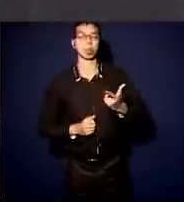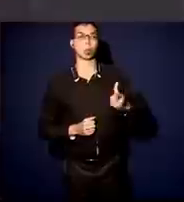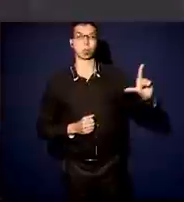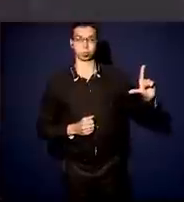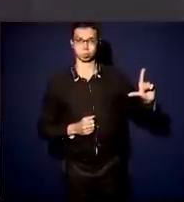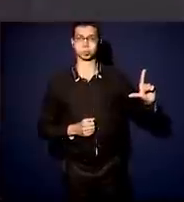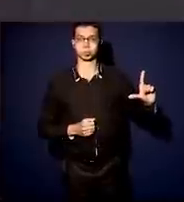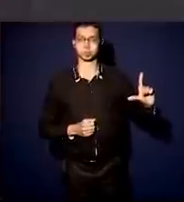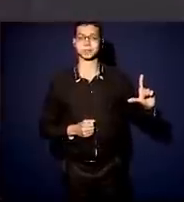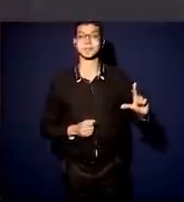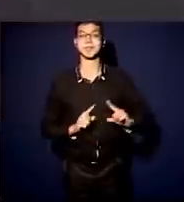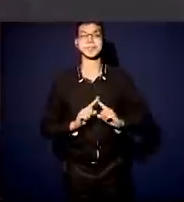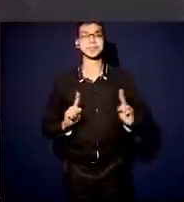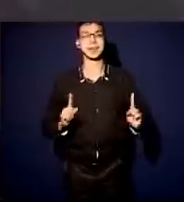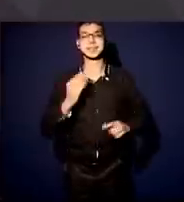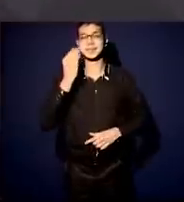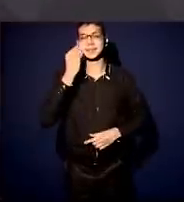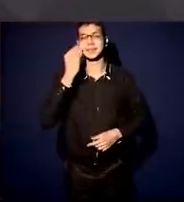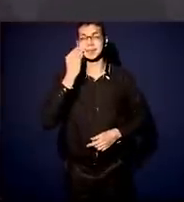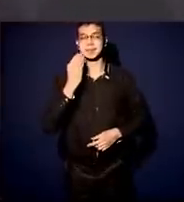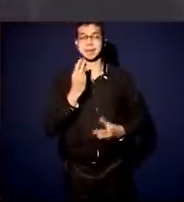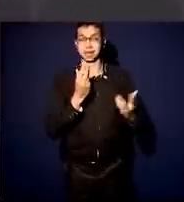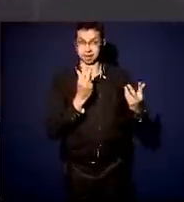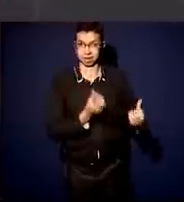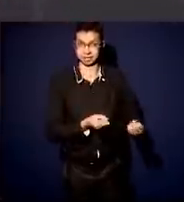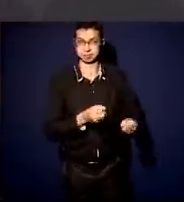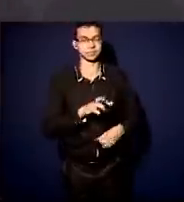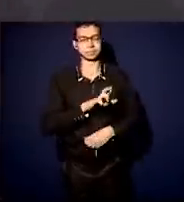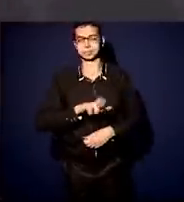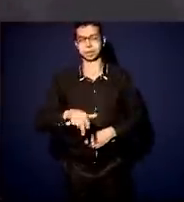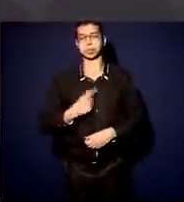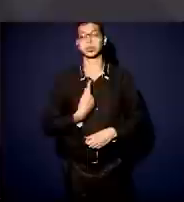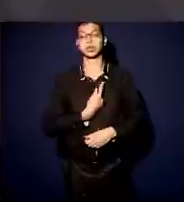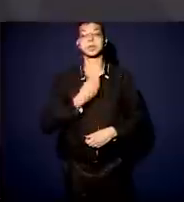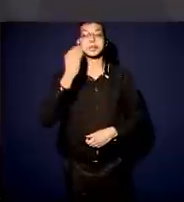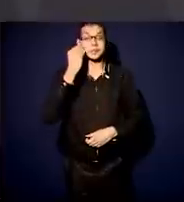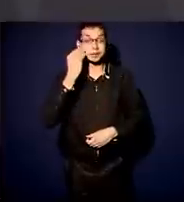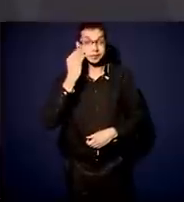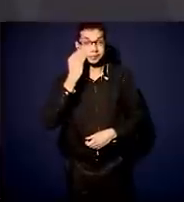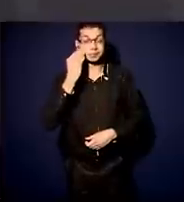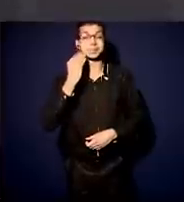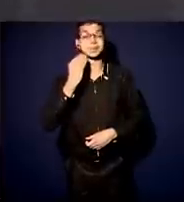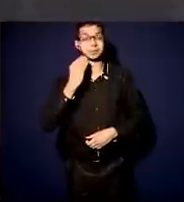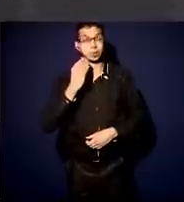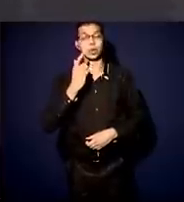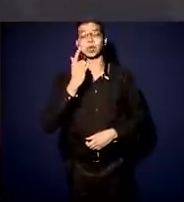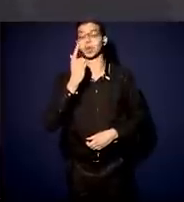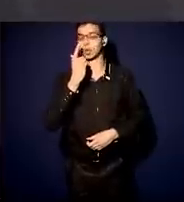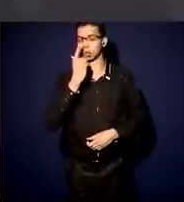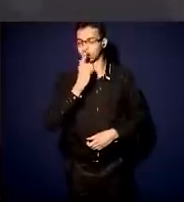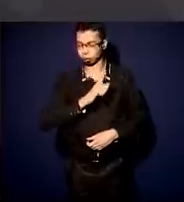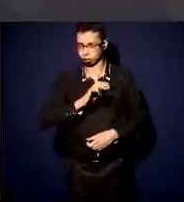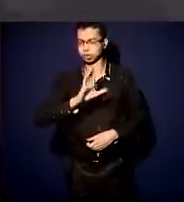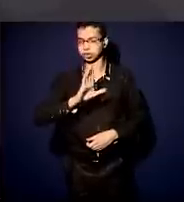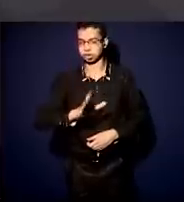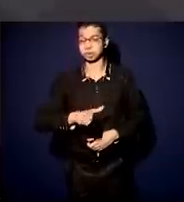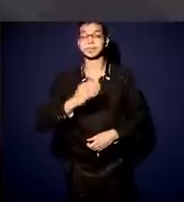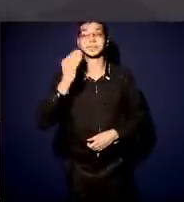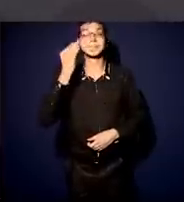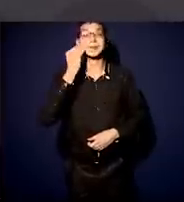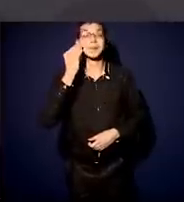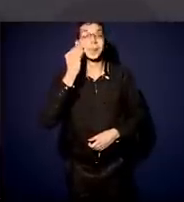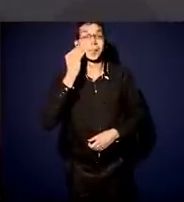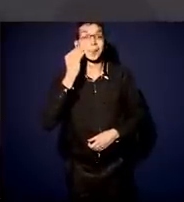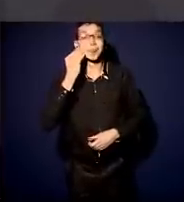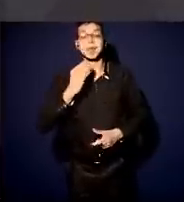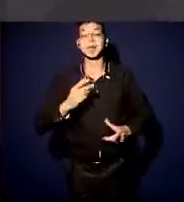não na expectativa de que nós os convencêssemos, mas na expectativa de trazer, como conseguimos trazer, a bola para o centro do